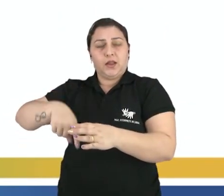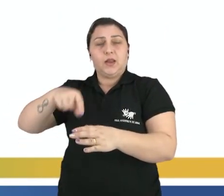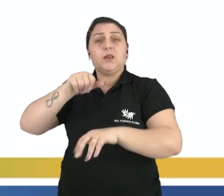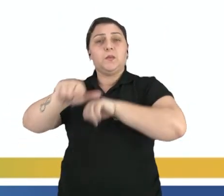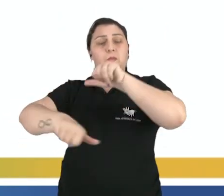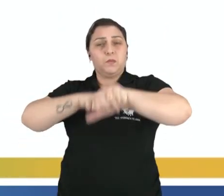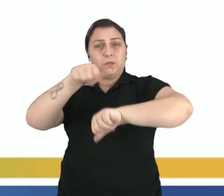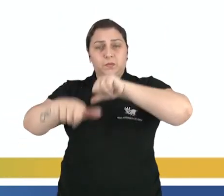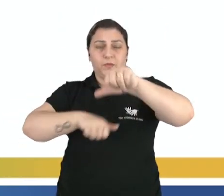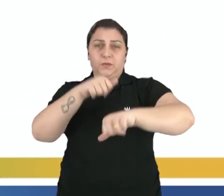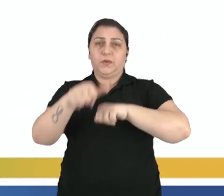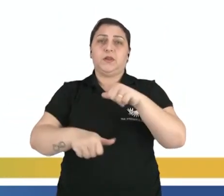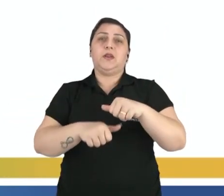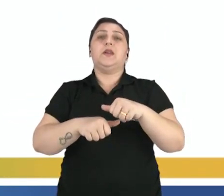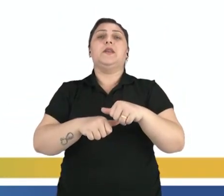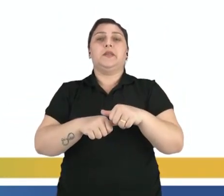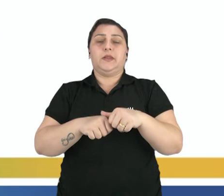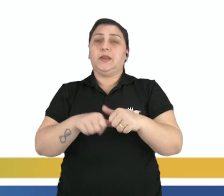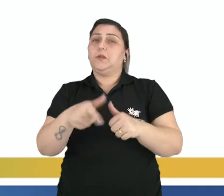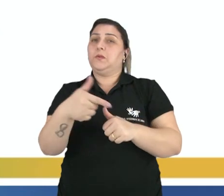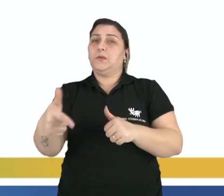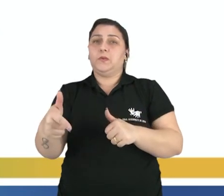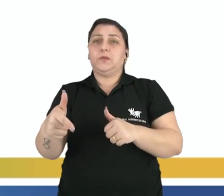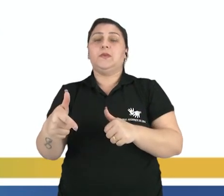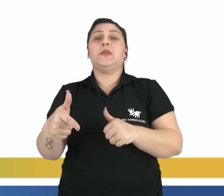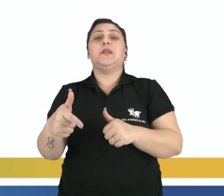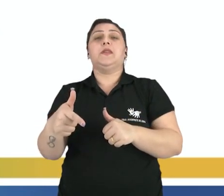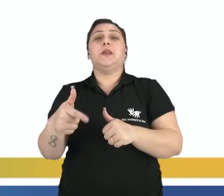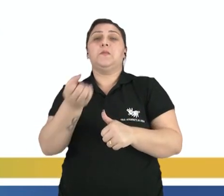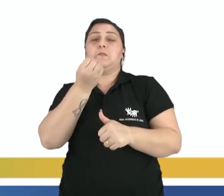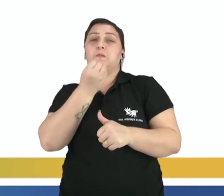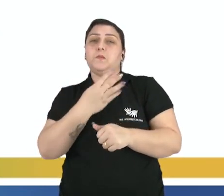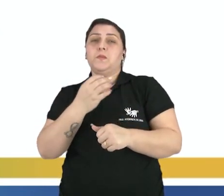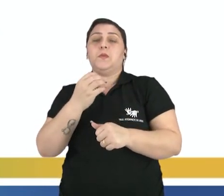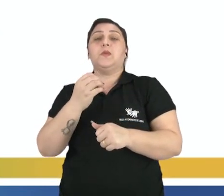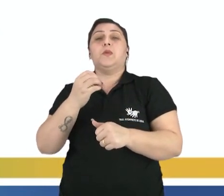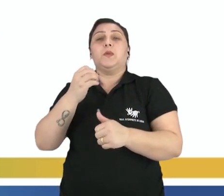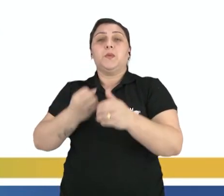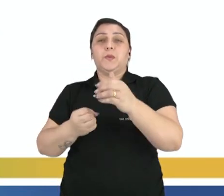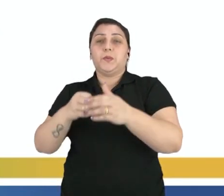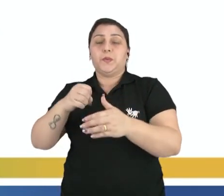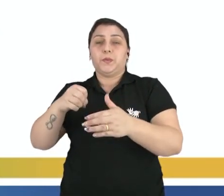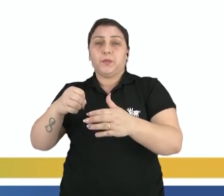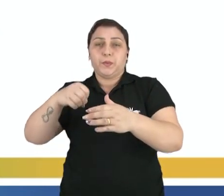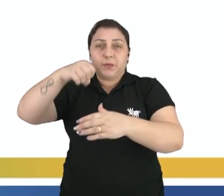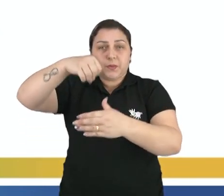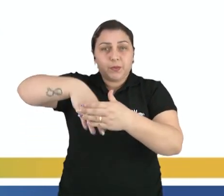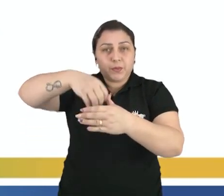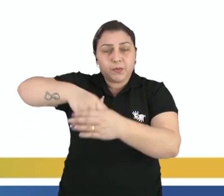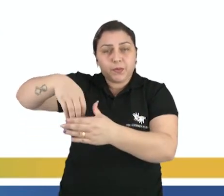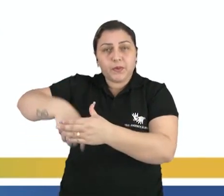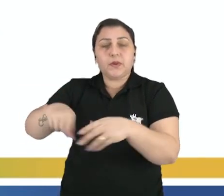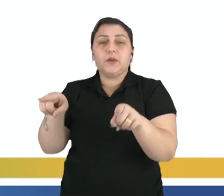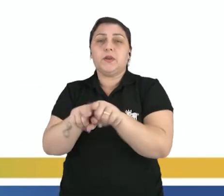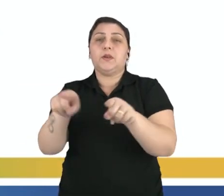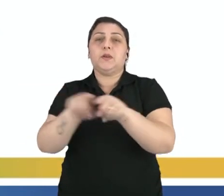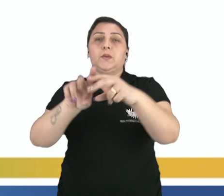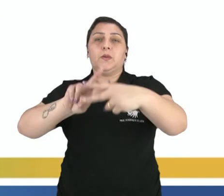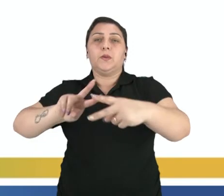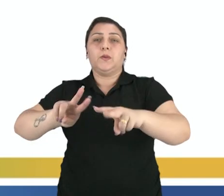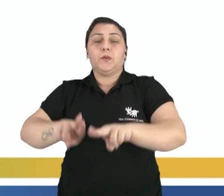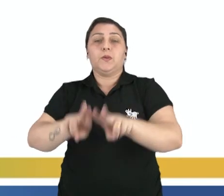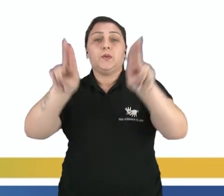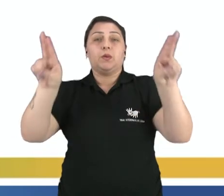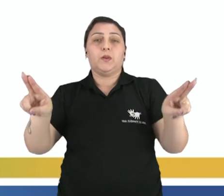modificadas, que às vezes podem ser inférteis, e algumas outras questões éticas da clonagem dos seres vivos e a produção